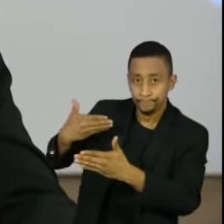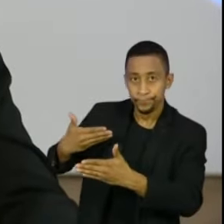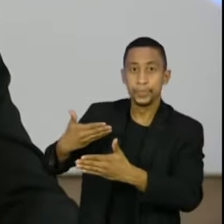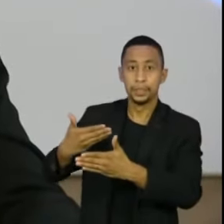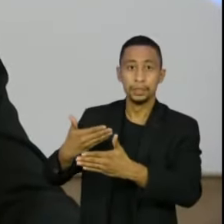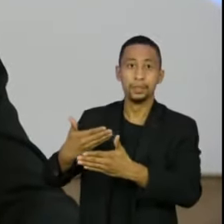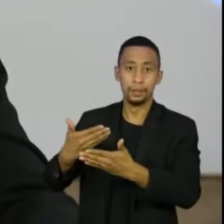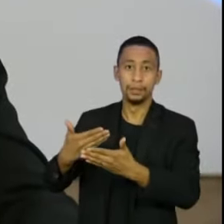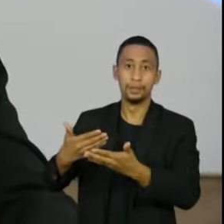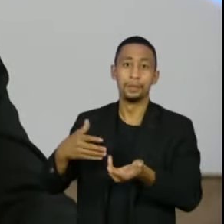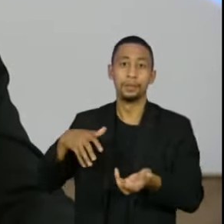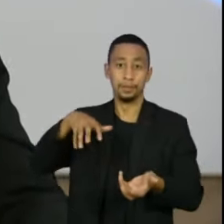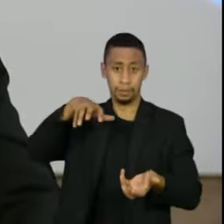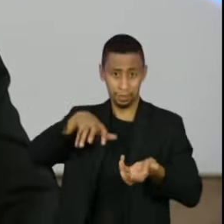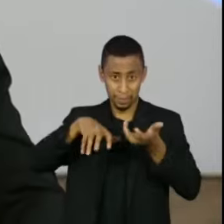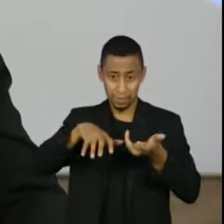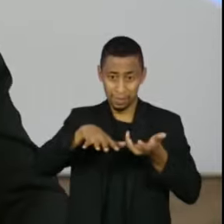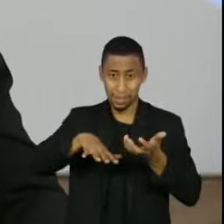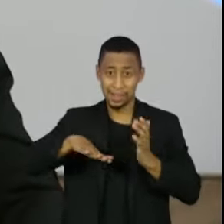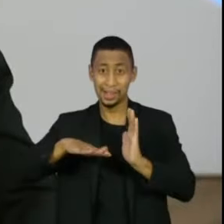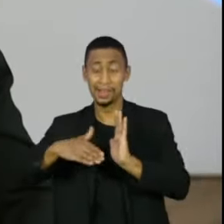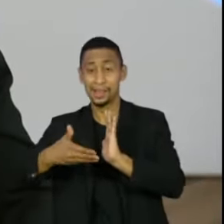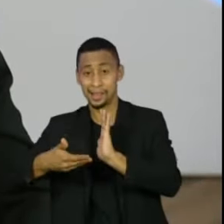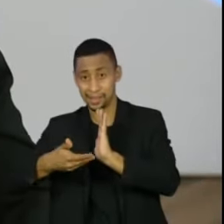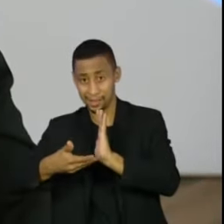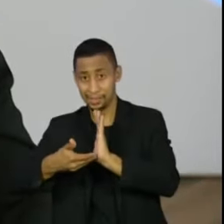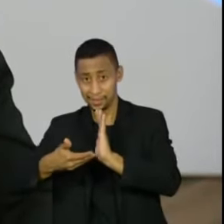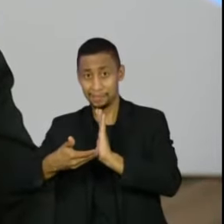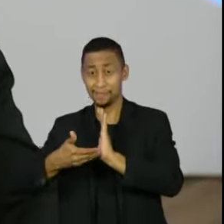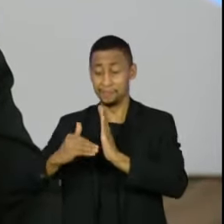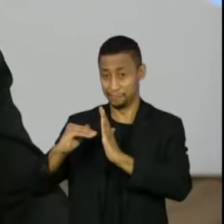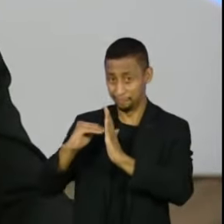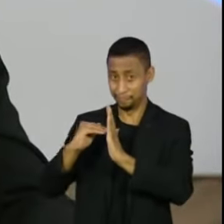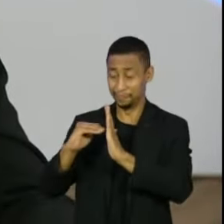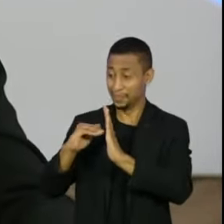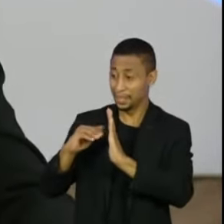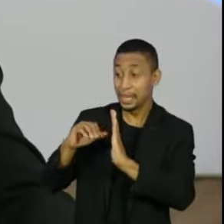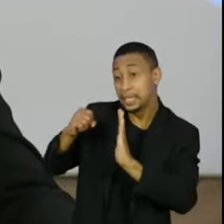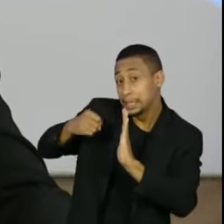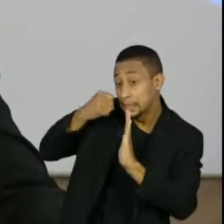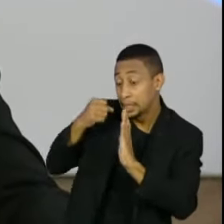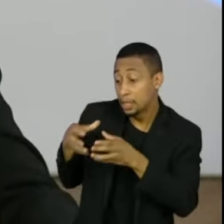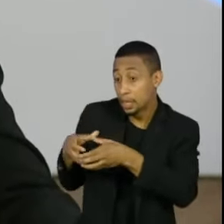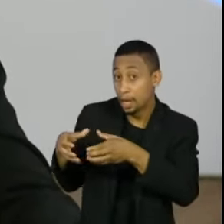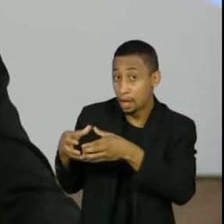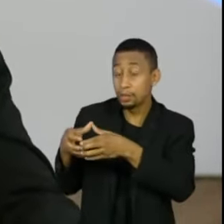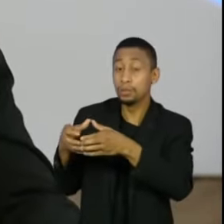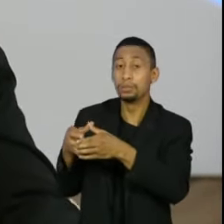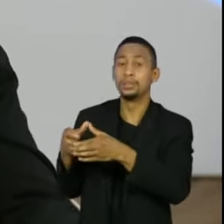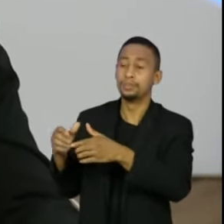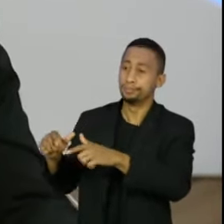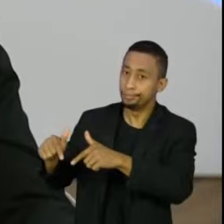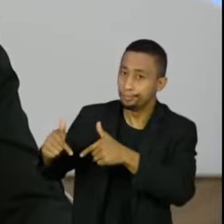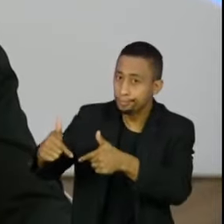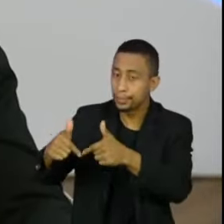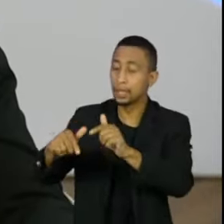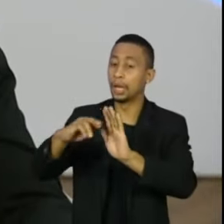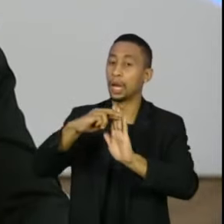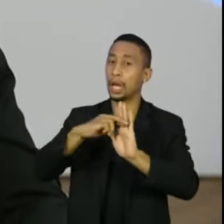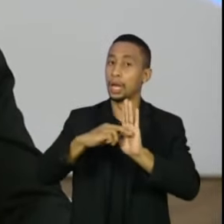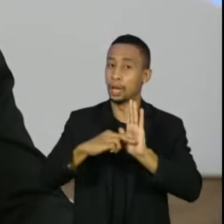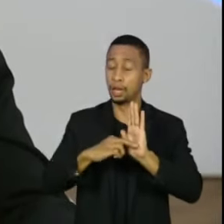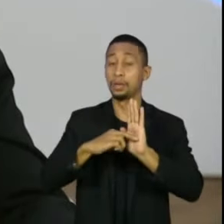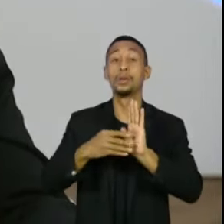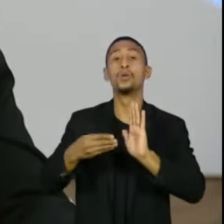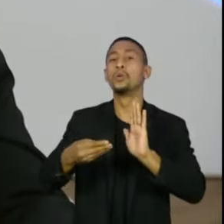Senado Federal, hoje regido não mais pelo regimento, ou não só pelo regimento, mas por um ato da comissão diretora que determina o